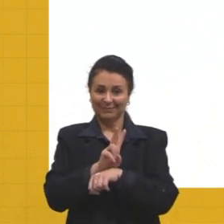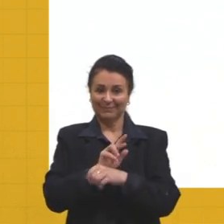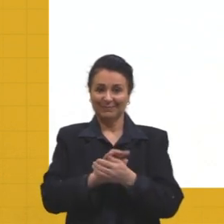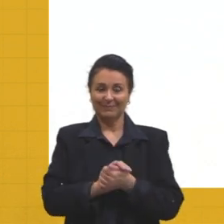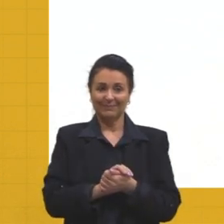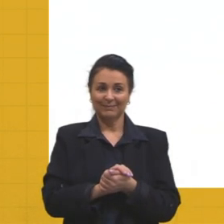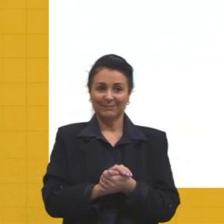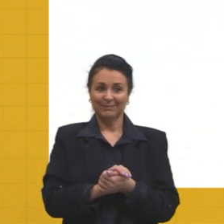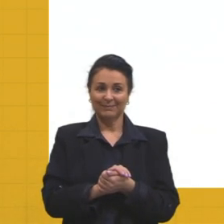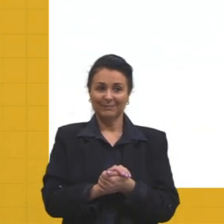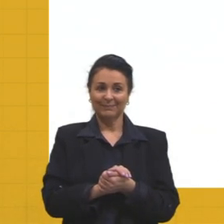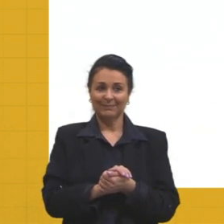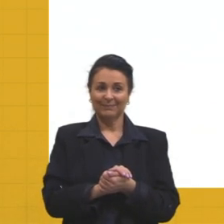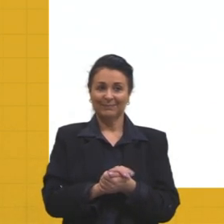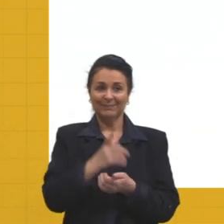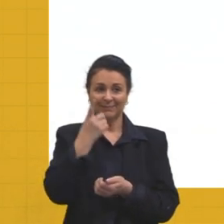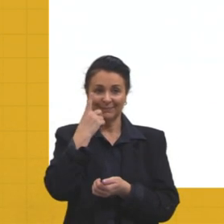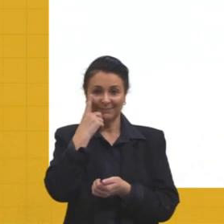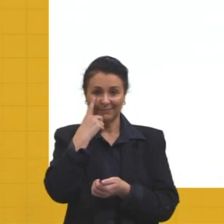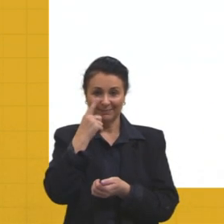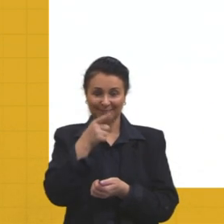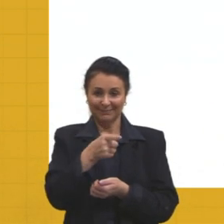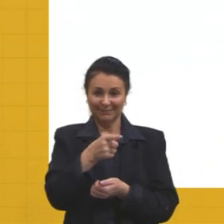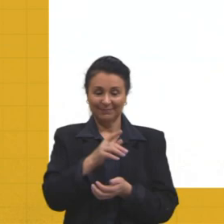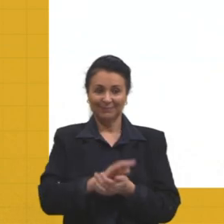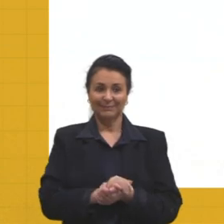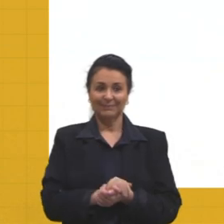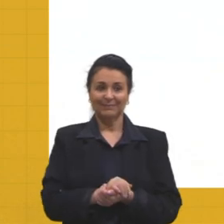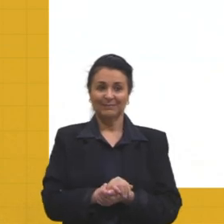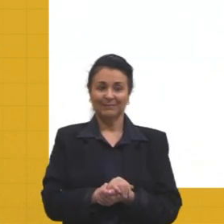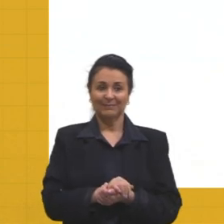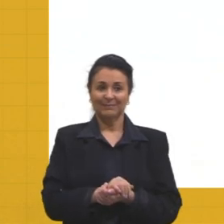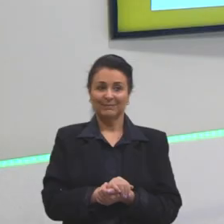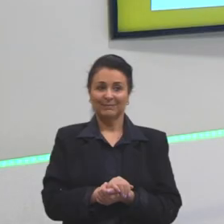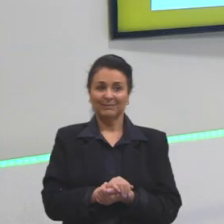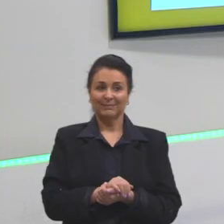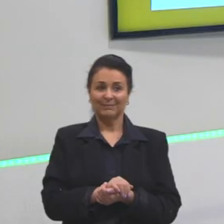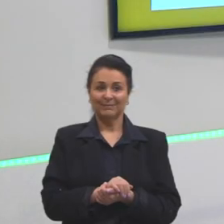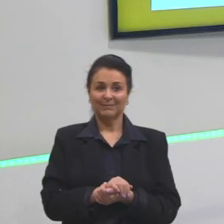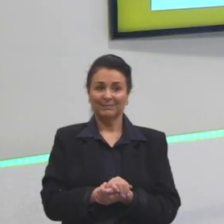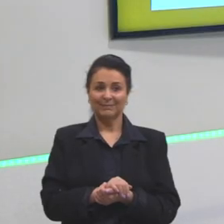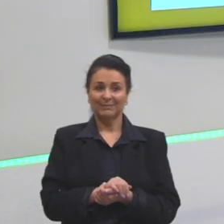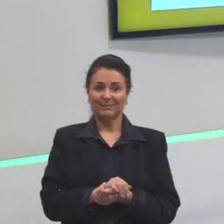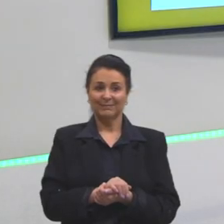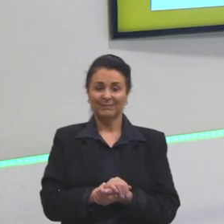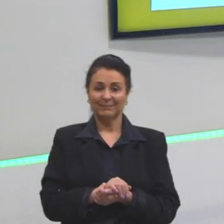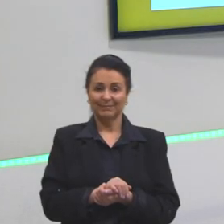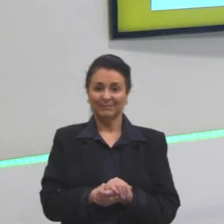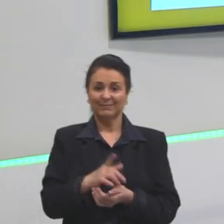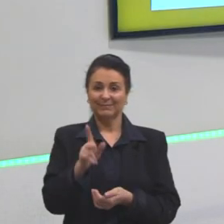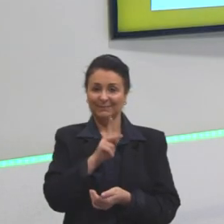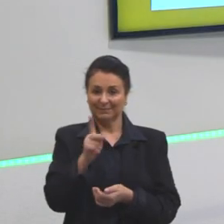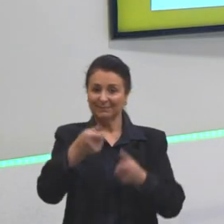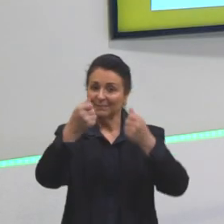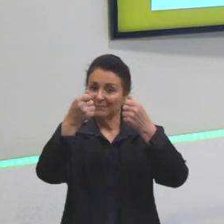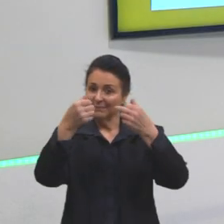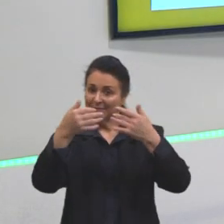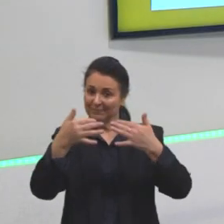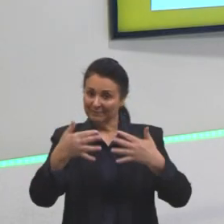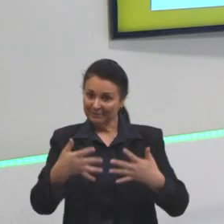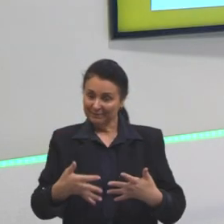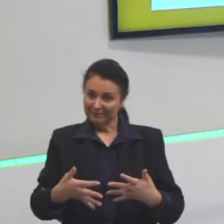Deixa eu passar essa aqui, não vai dar tempo de falar tudo, mas vai ter o suficiente para falar das que eu preciso.